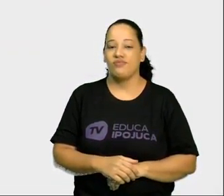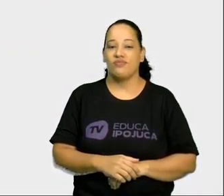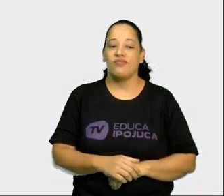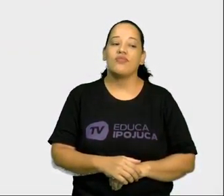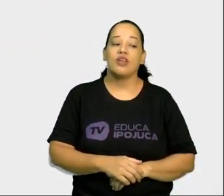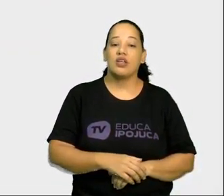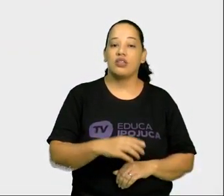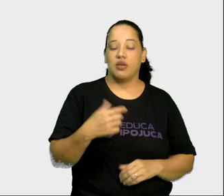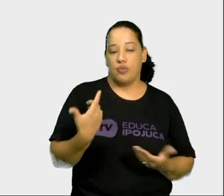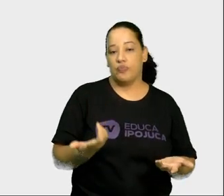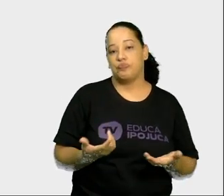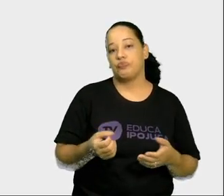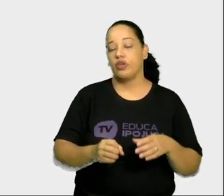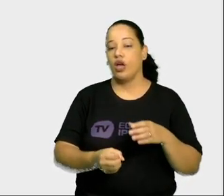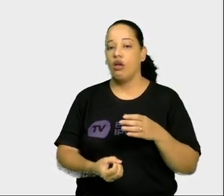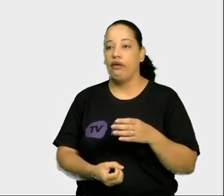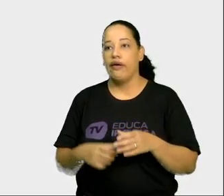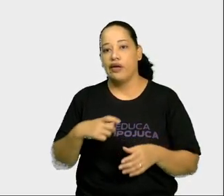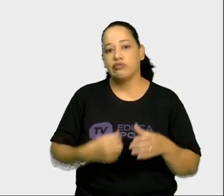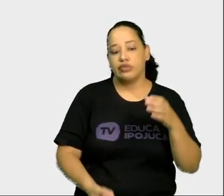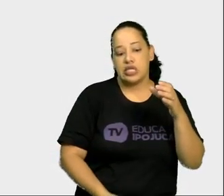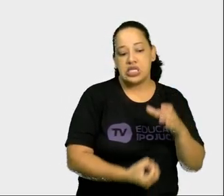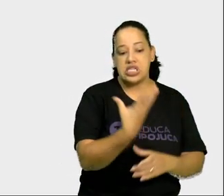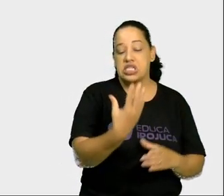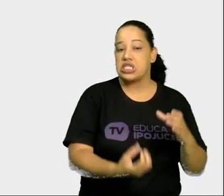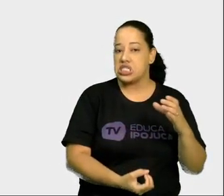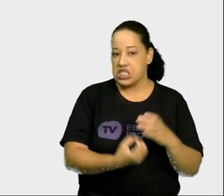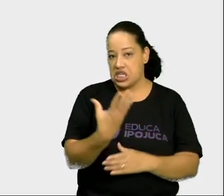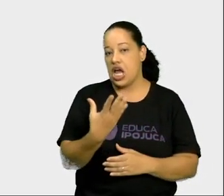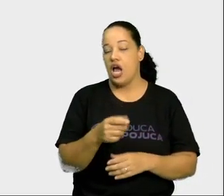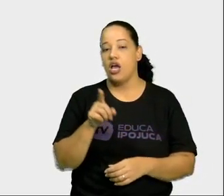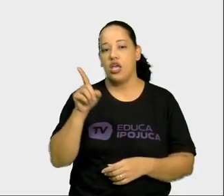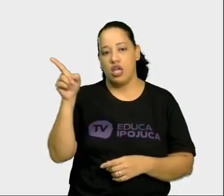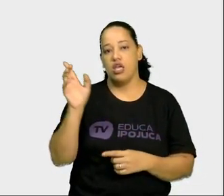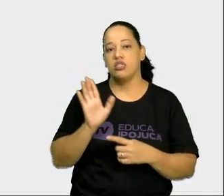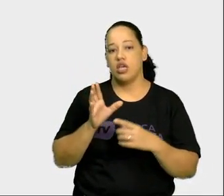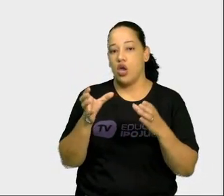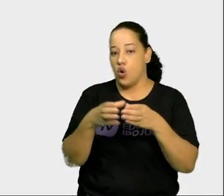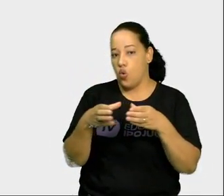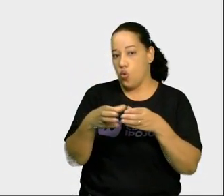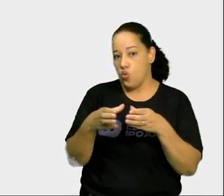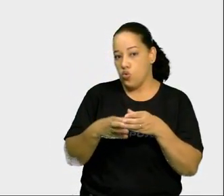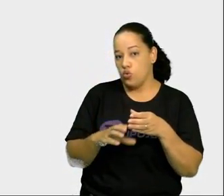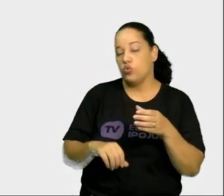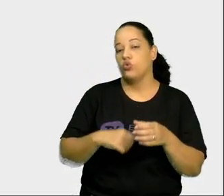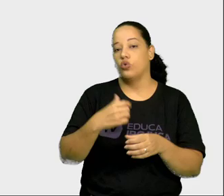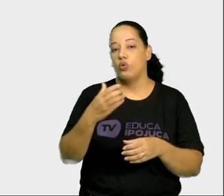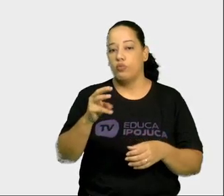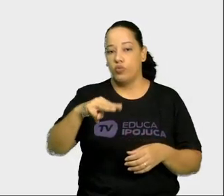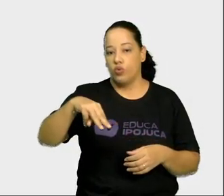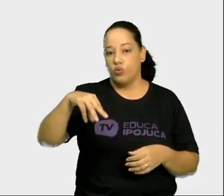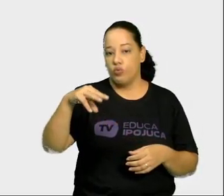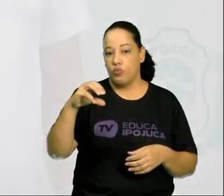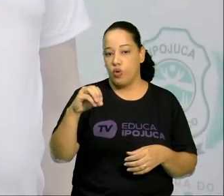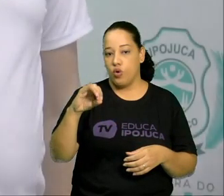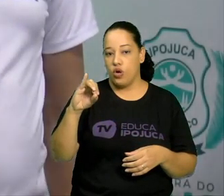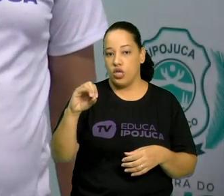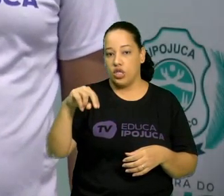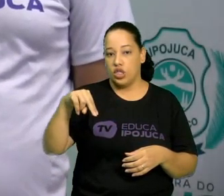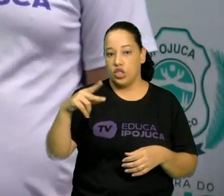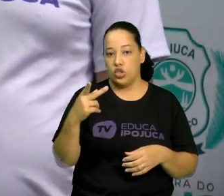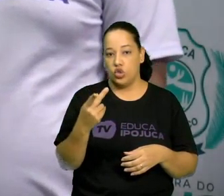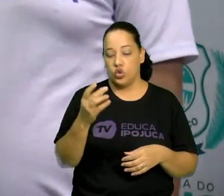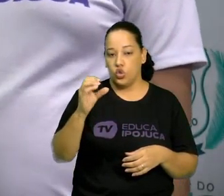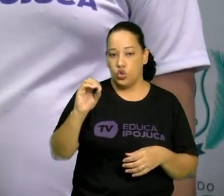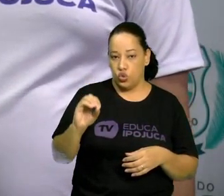Processo de criação. Esse é o grupo Moinho de Teatro daqui de Pozuca, essa foto é de 2018, quando nós estávamos montando o